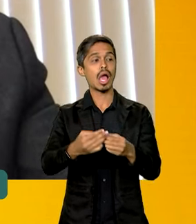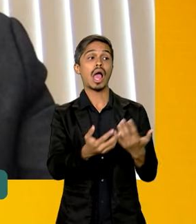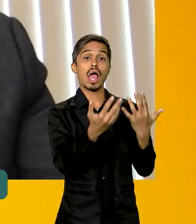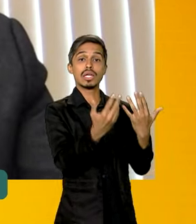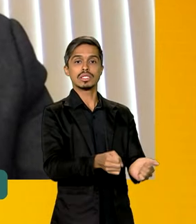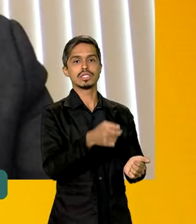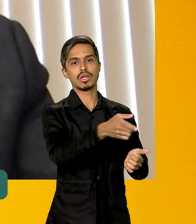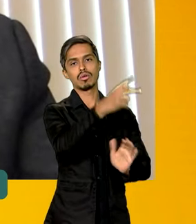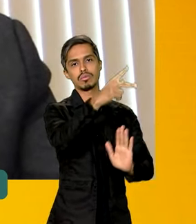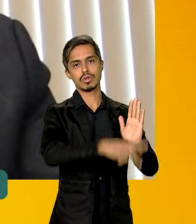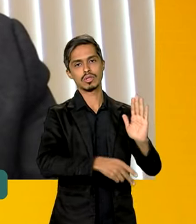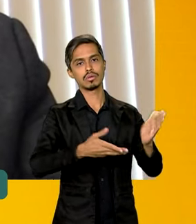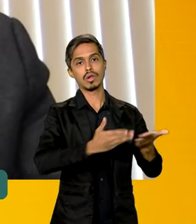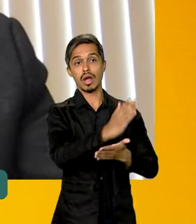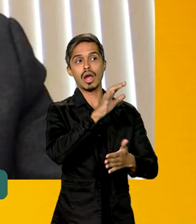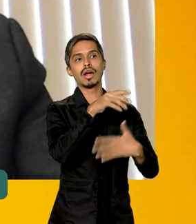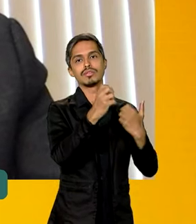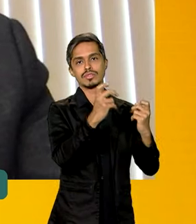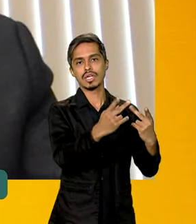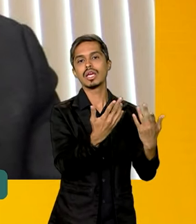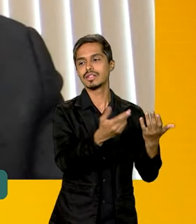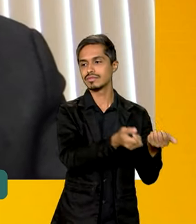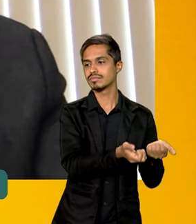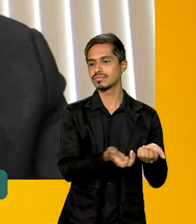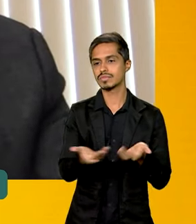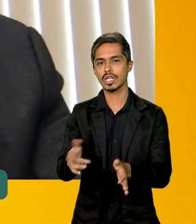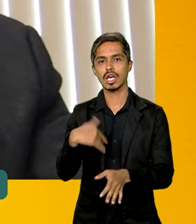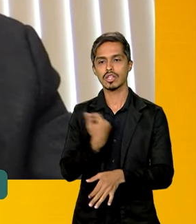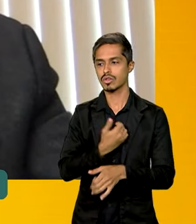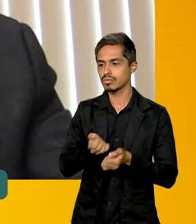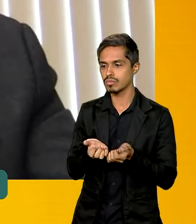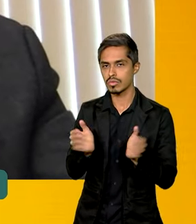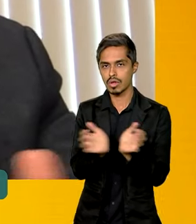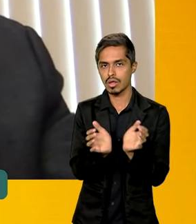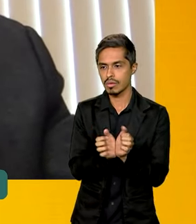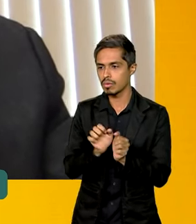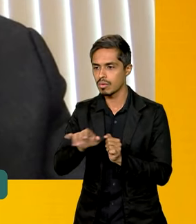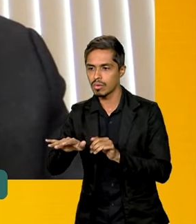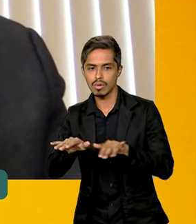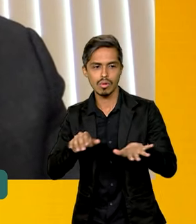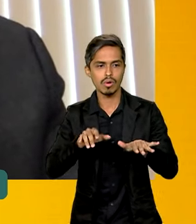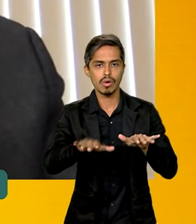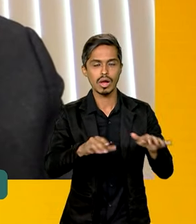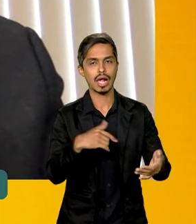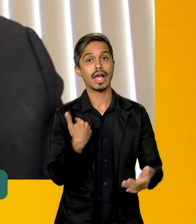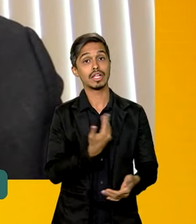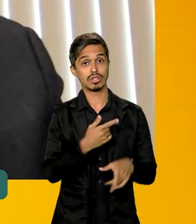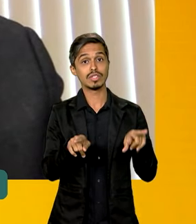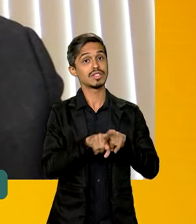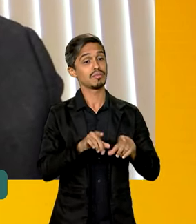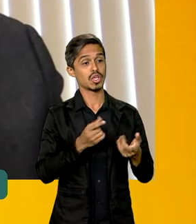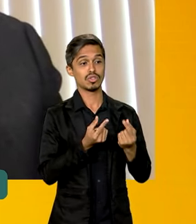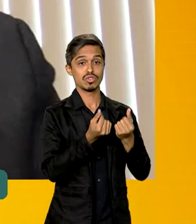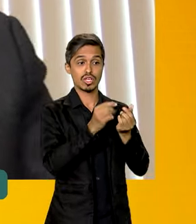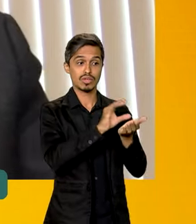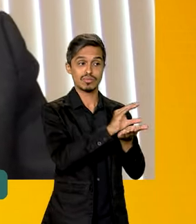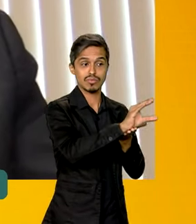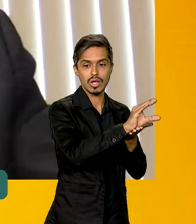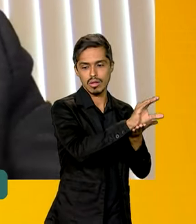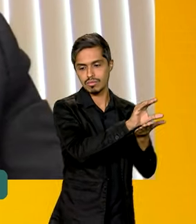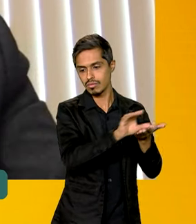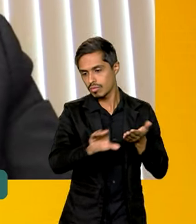ao programa, e na medida que a gente for implementando as equipes, a gente vai alocando o orçamento do Ministério da Saúde para isso.